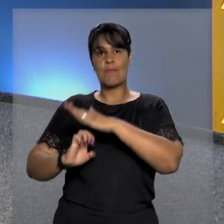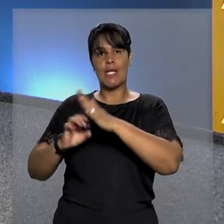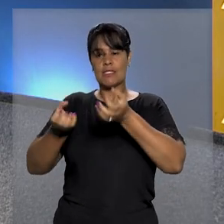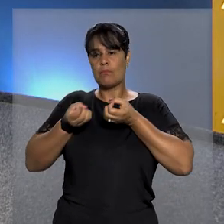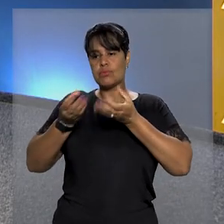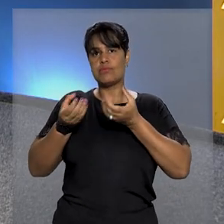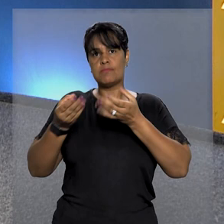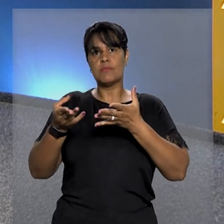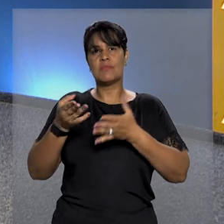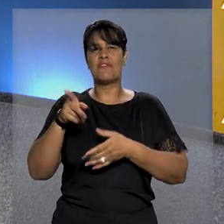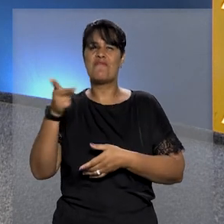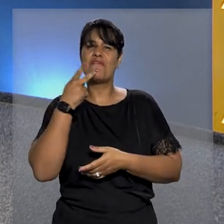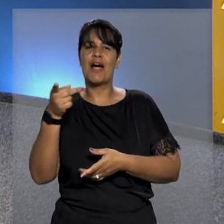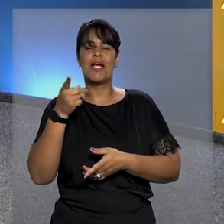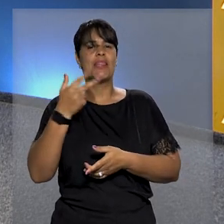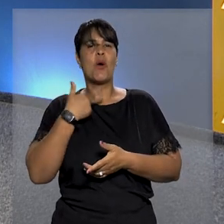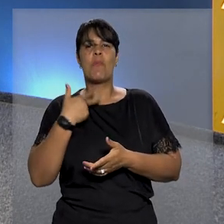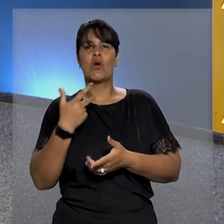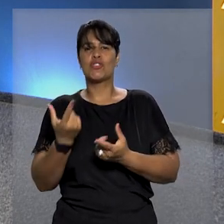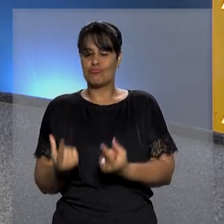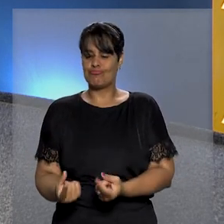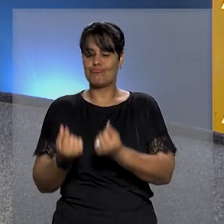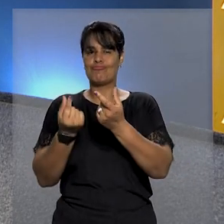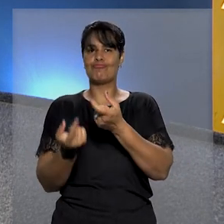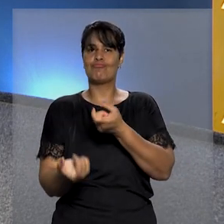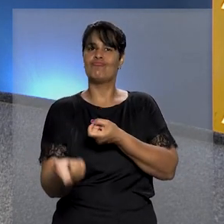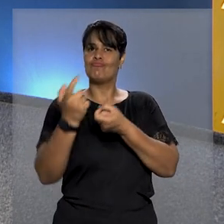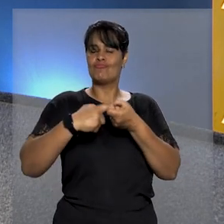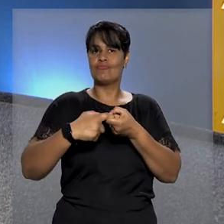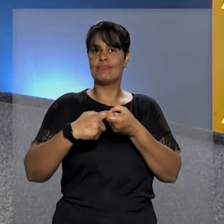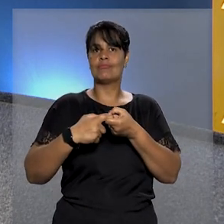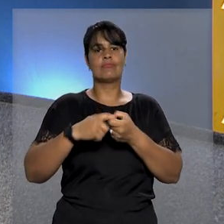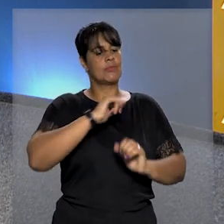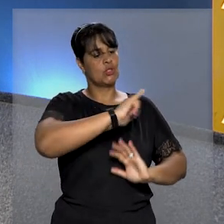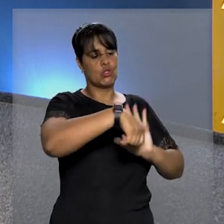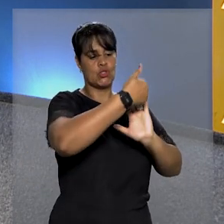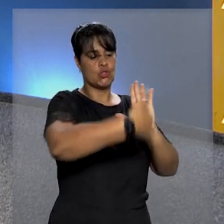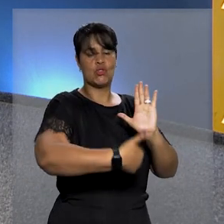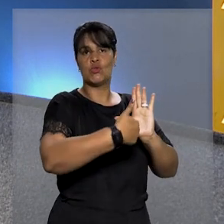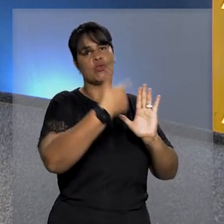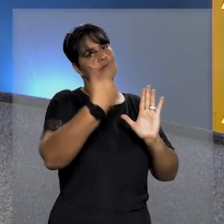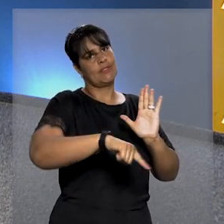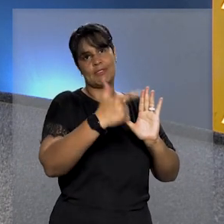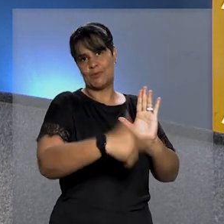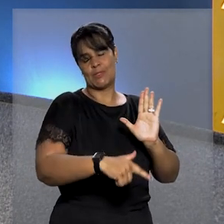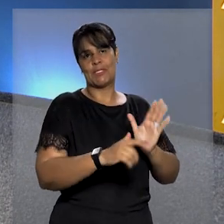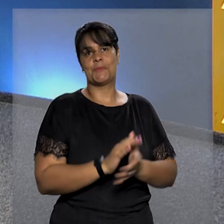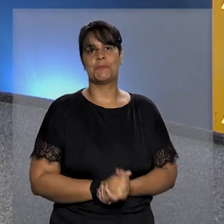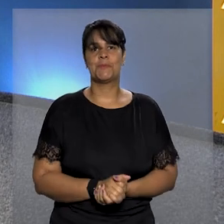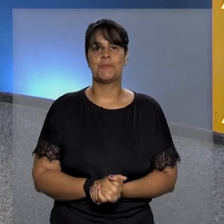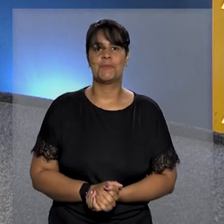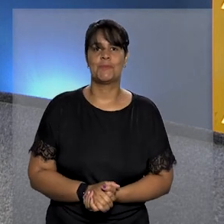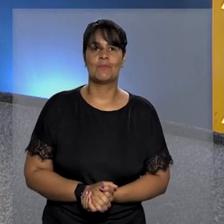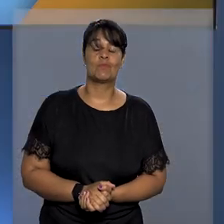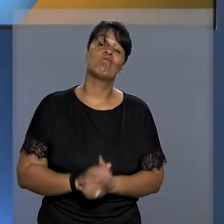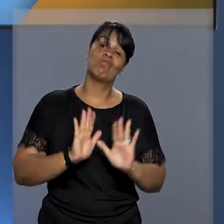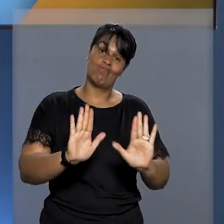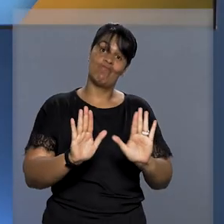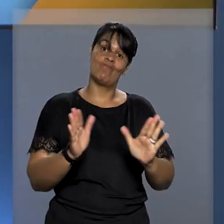quanto à impossibilidade de cumprir plano de recuperação não justifica antecipação da falência.